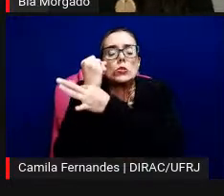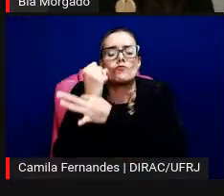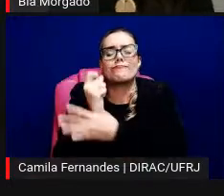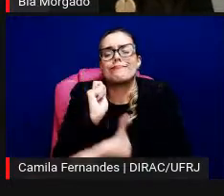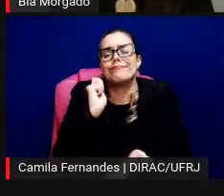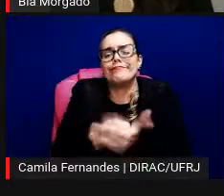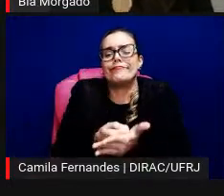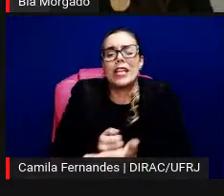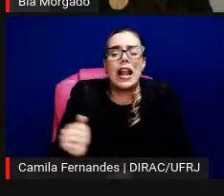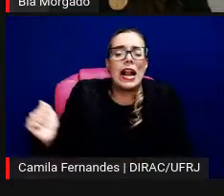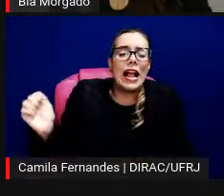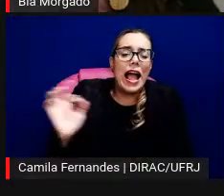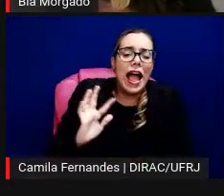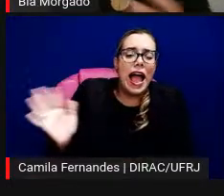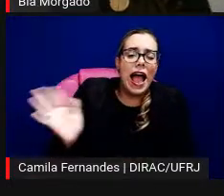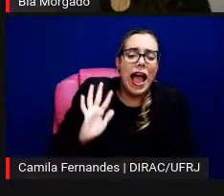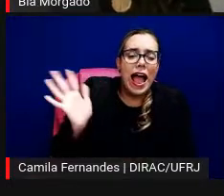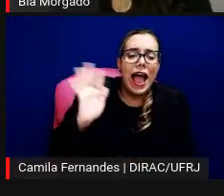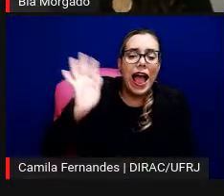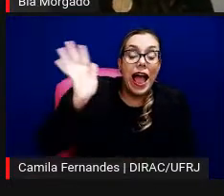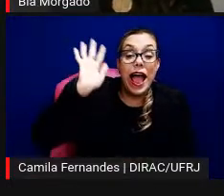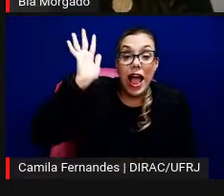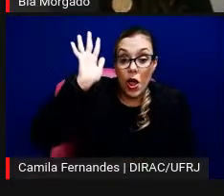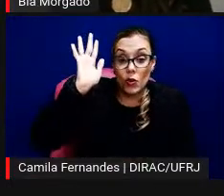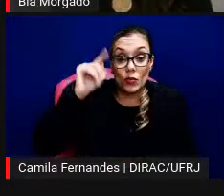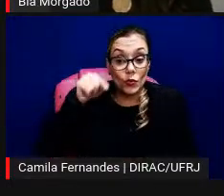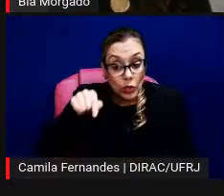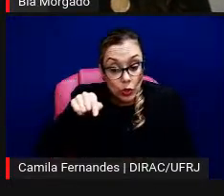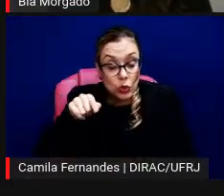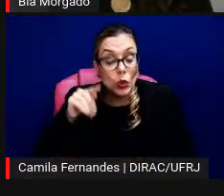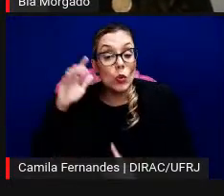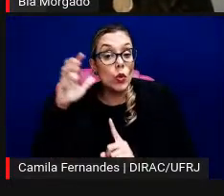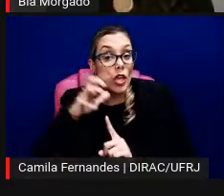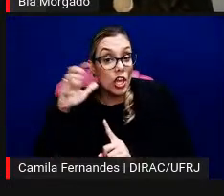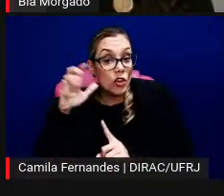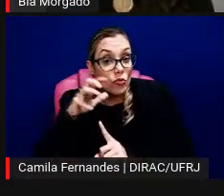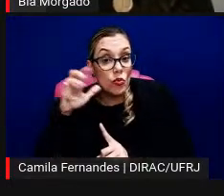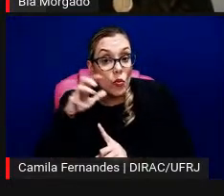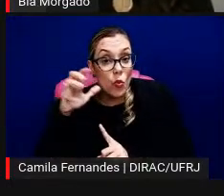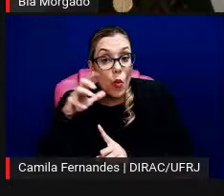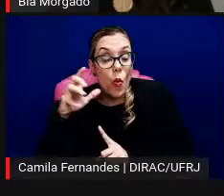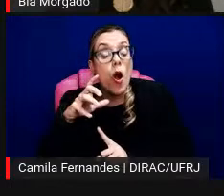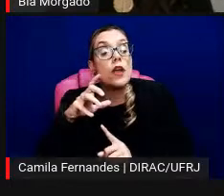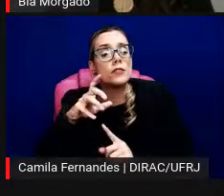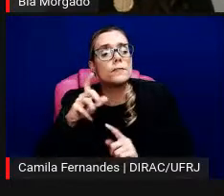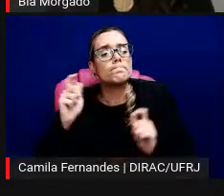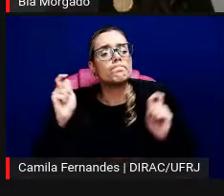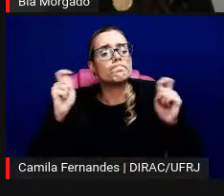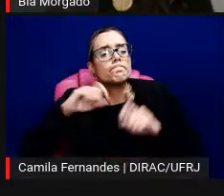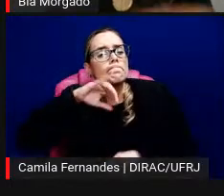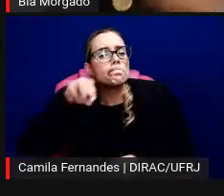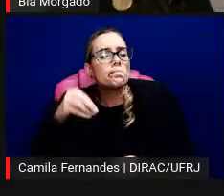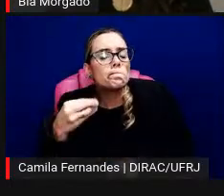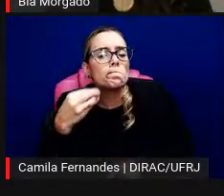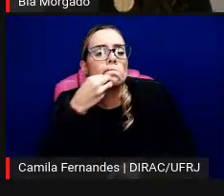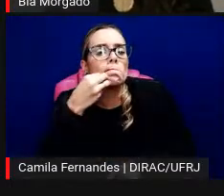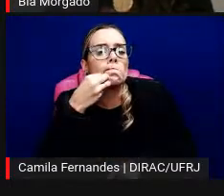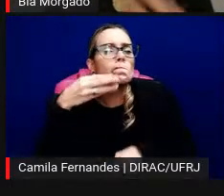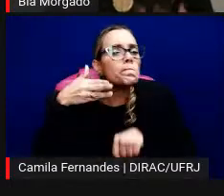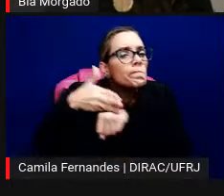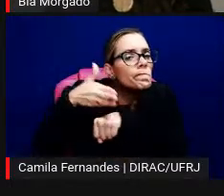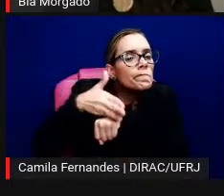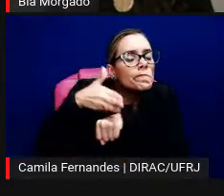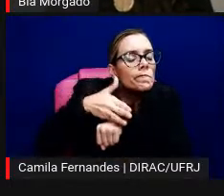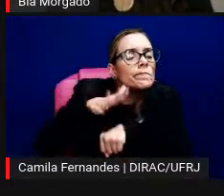sendo uma réplica. Então, isso influenciou a possibilidade de experienciar a participação. Aí, no discurso, a